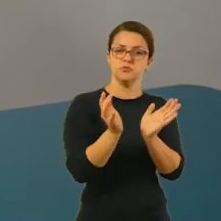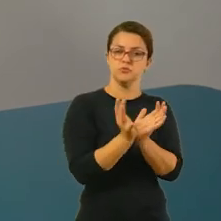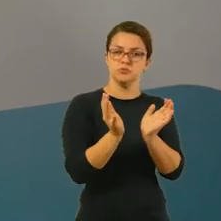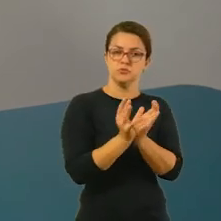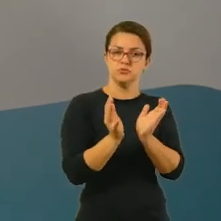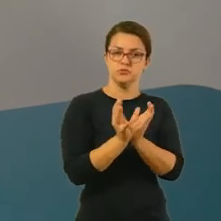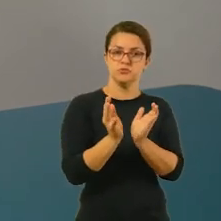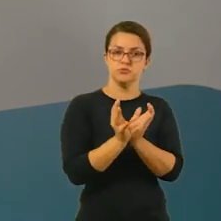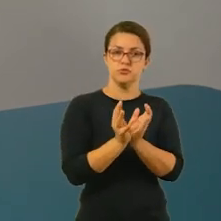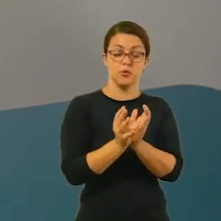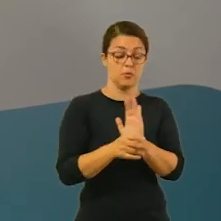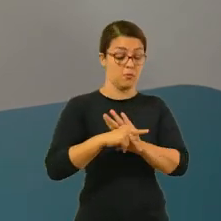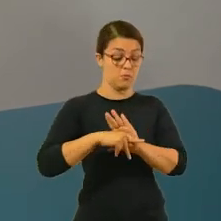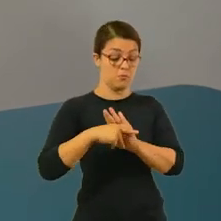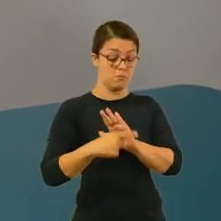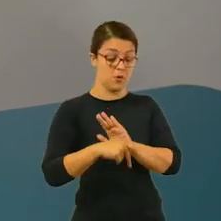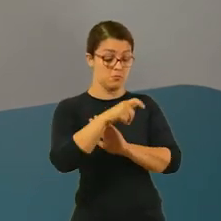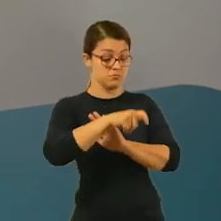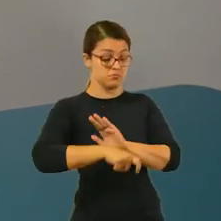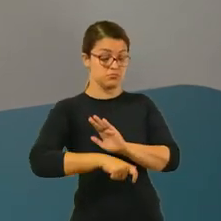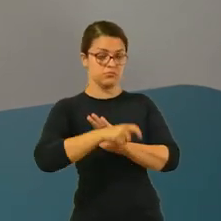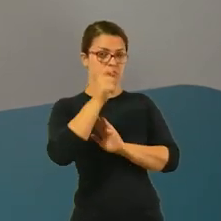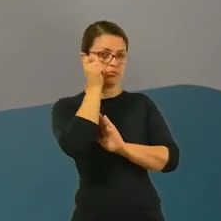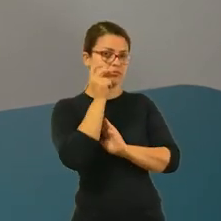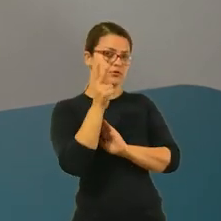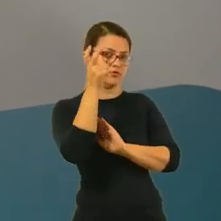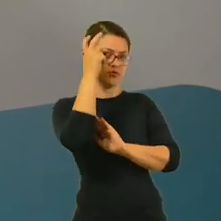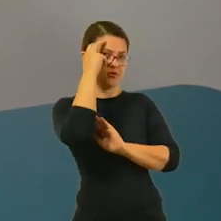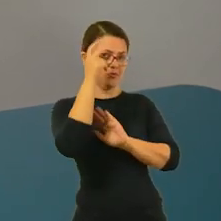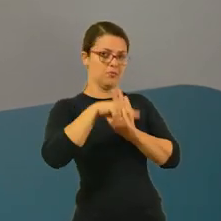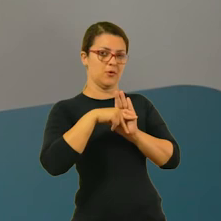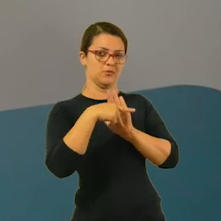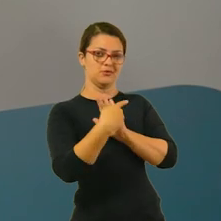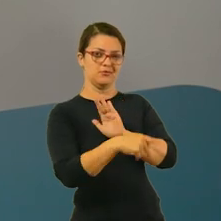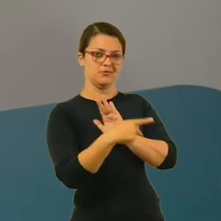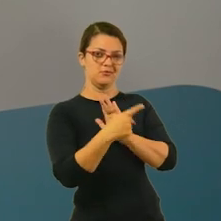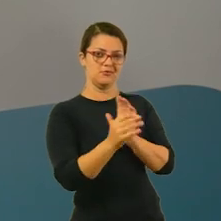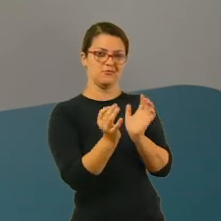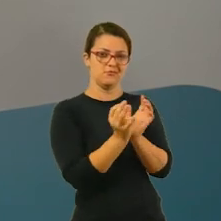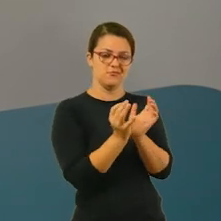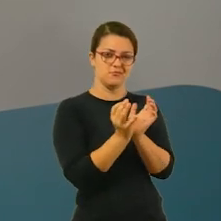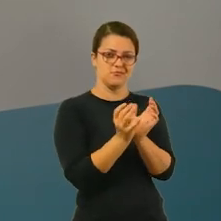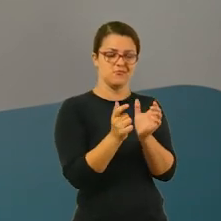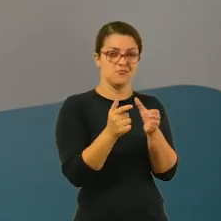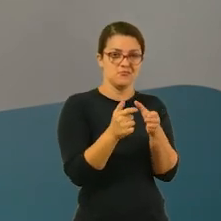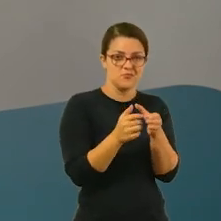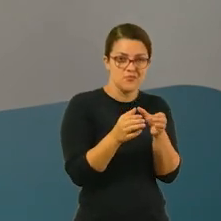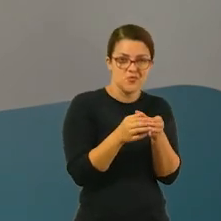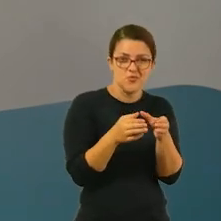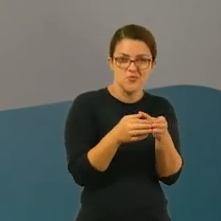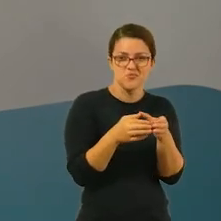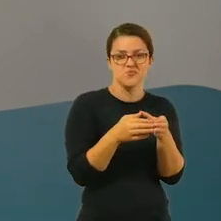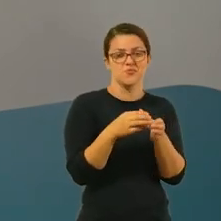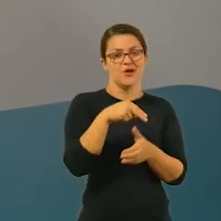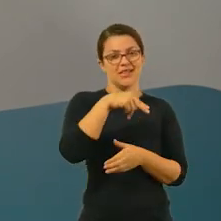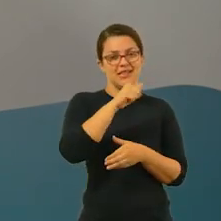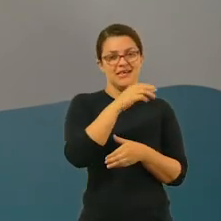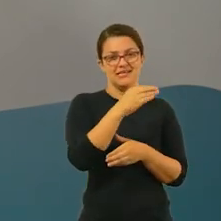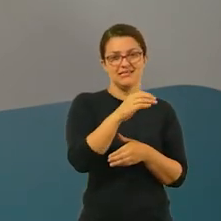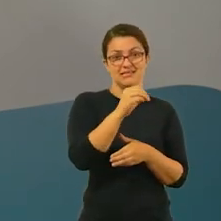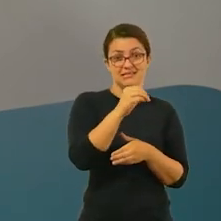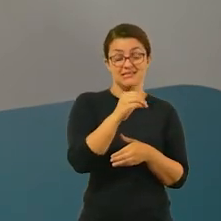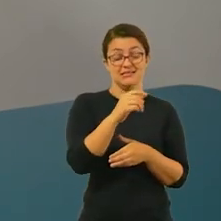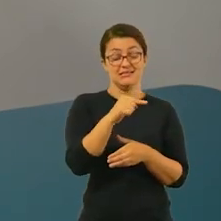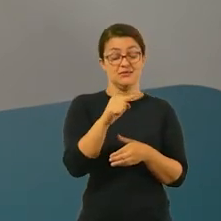eles têm a identidade cultural deles. Então, eles formam uma pequena nação. Então, dentro da nossa